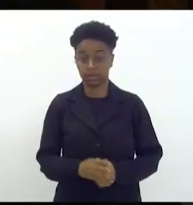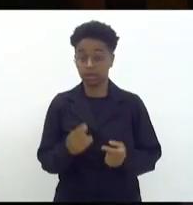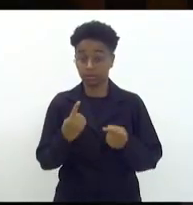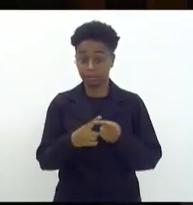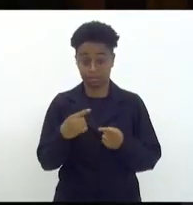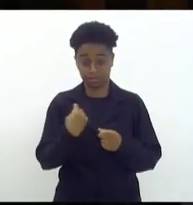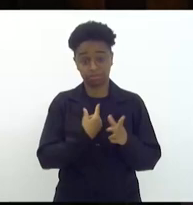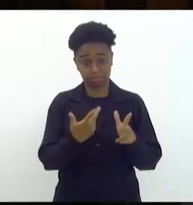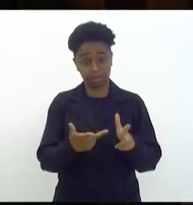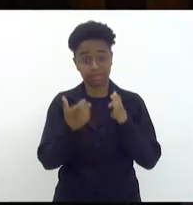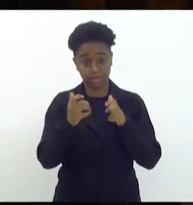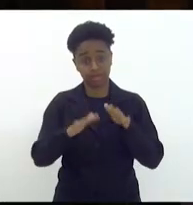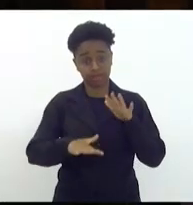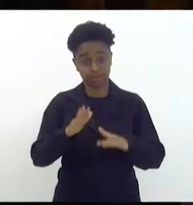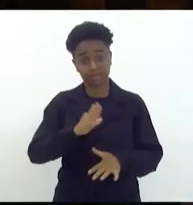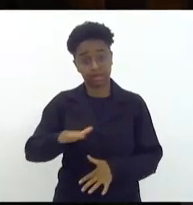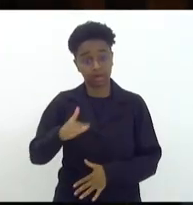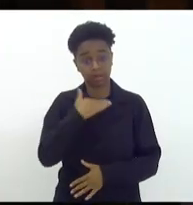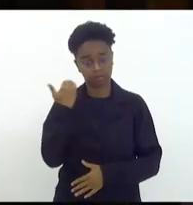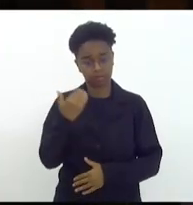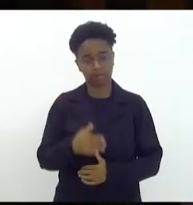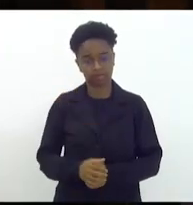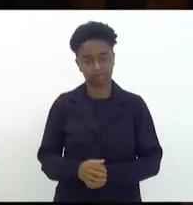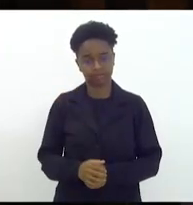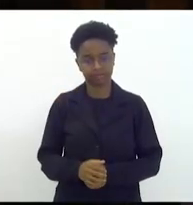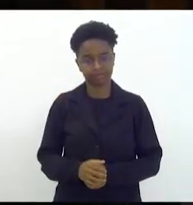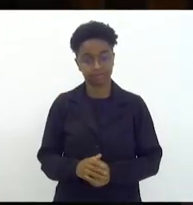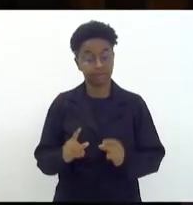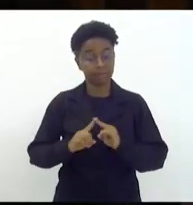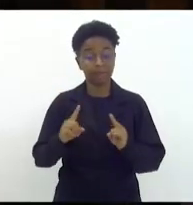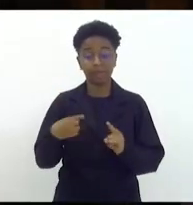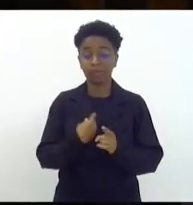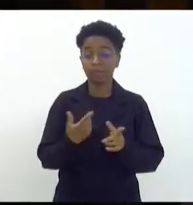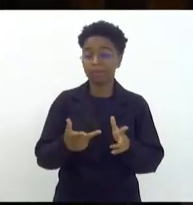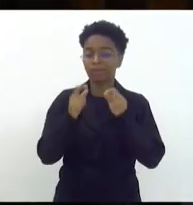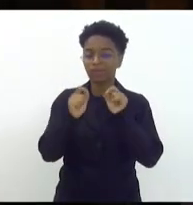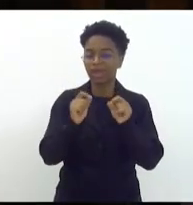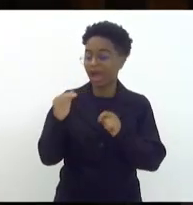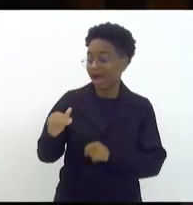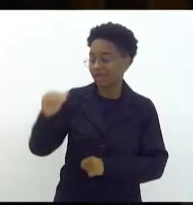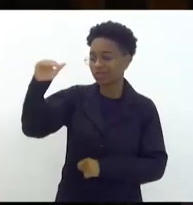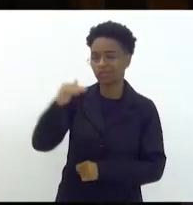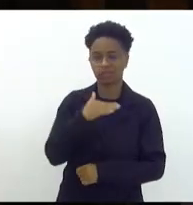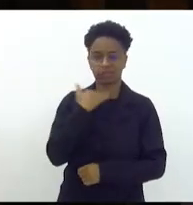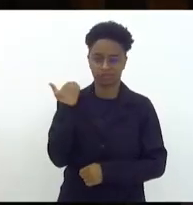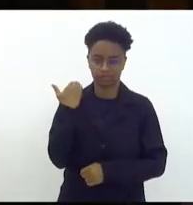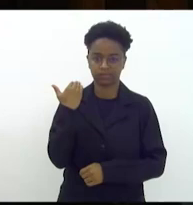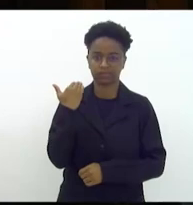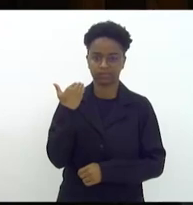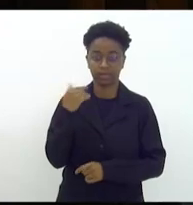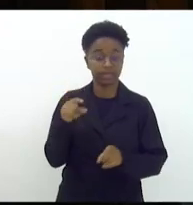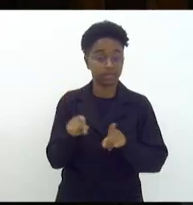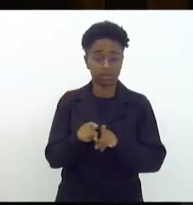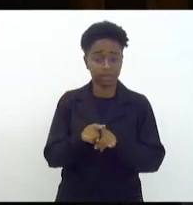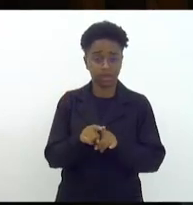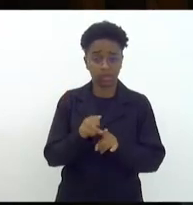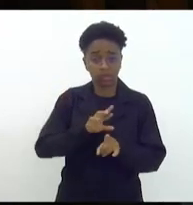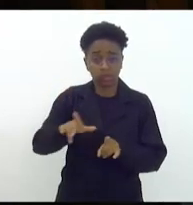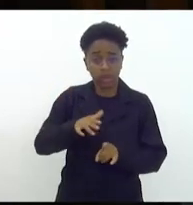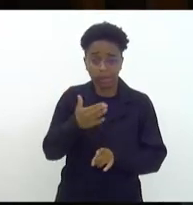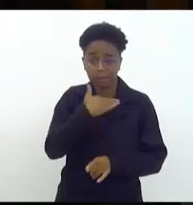crianças morrendo mas a gente vê cotidianamente adultos morrendo que também não deveriam morrer